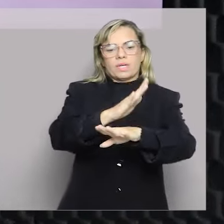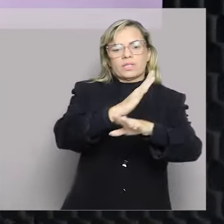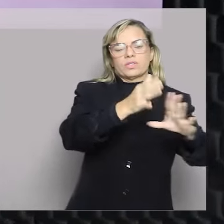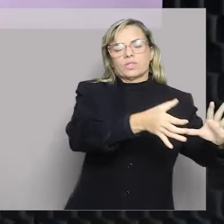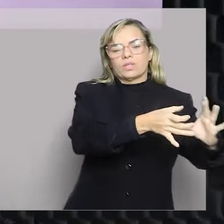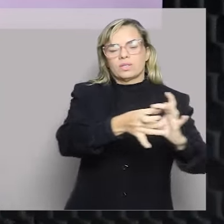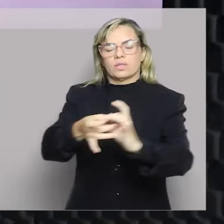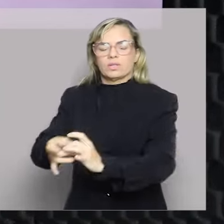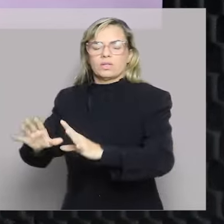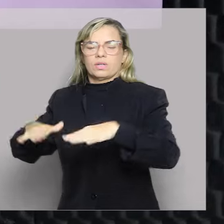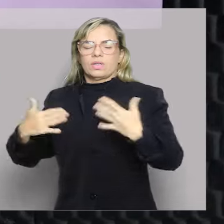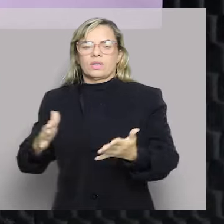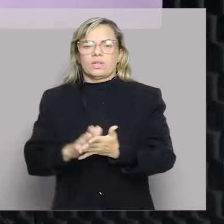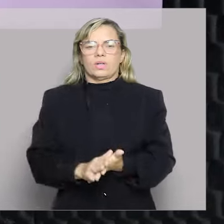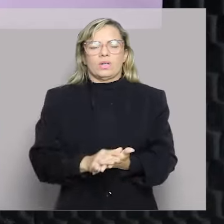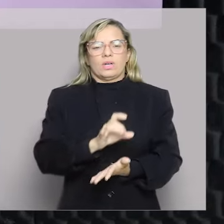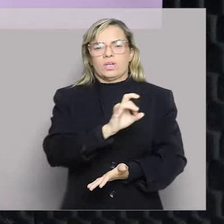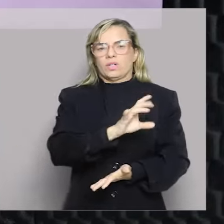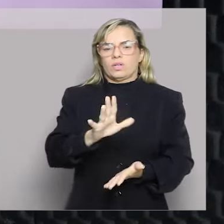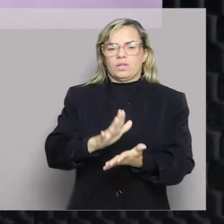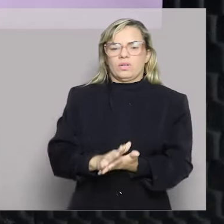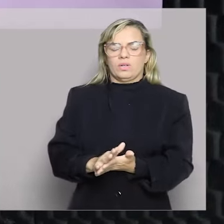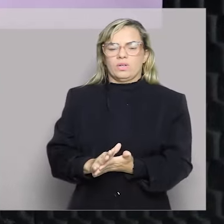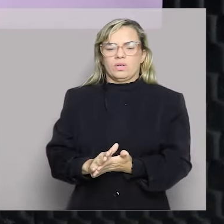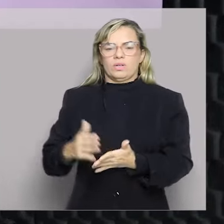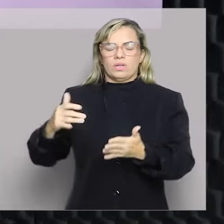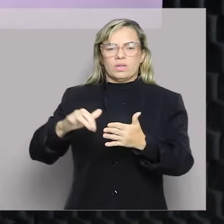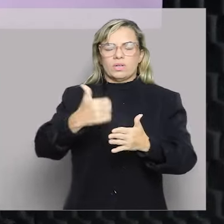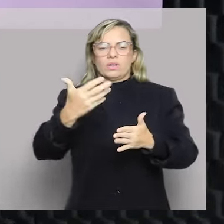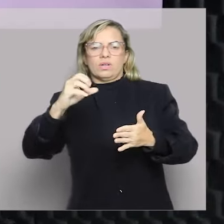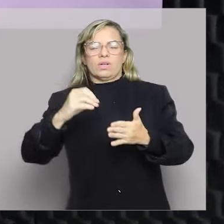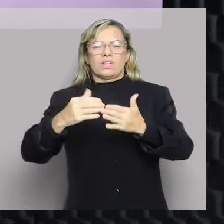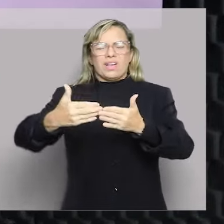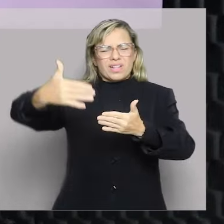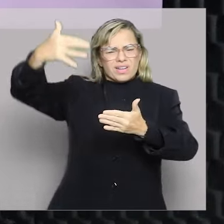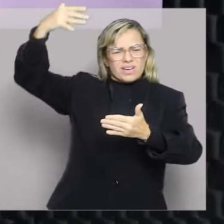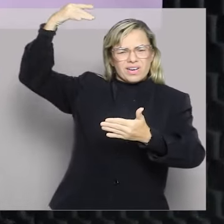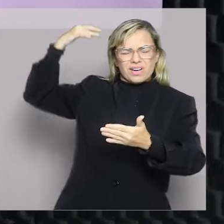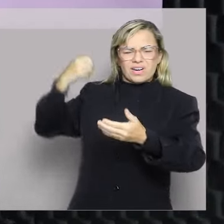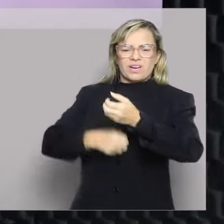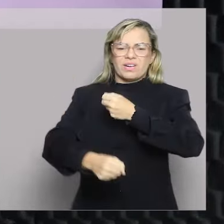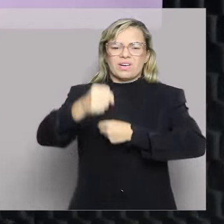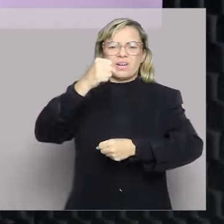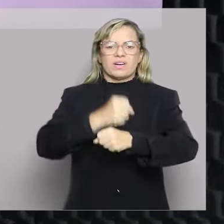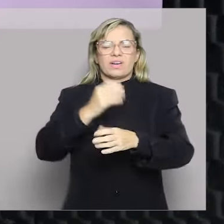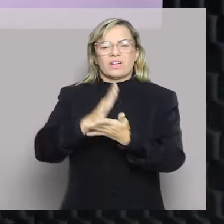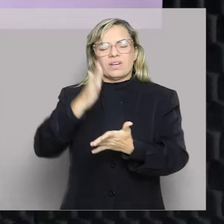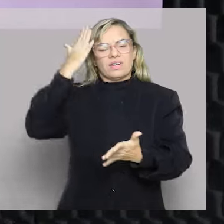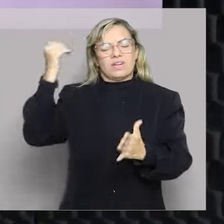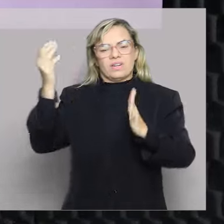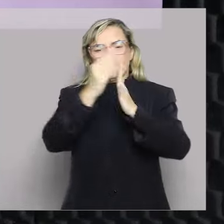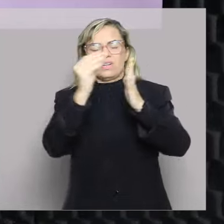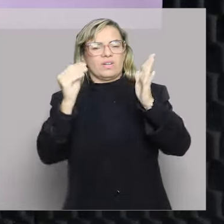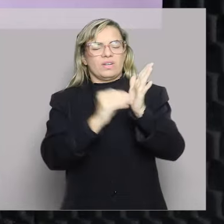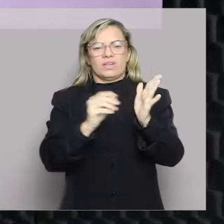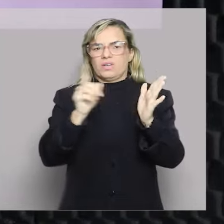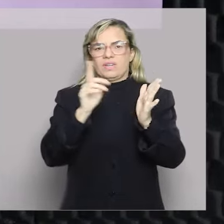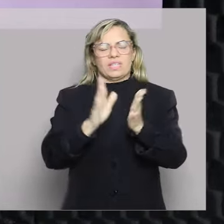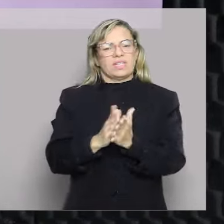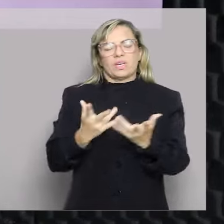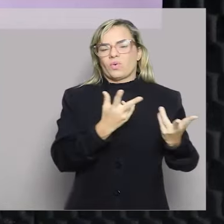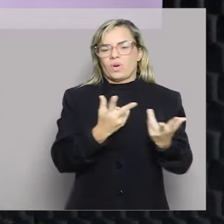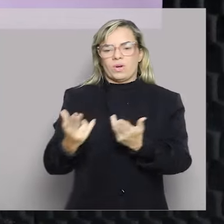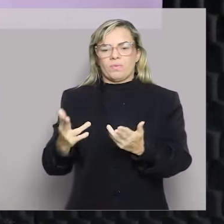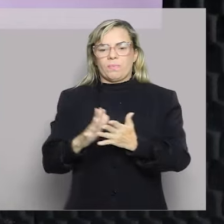basta vocês pegarem as provas dessas SESG Grand Rio de 10 anos atrás pra saber como eles vão cobrar esse conteúdo, porque não vai ser exatamente igual.